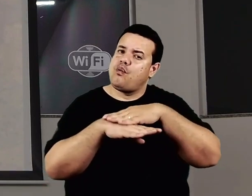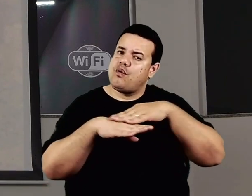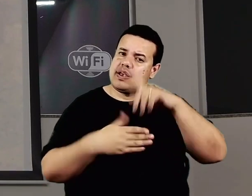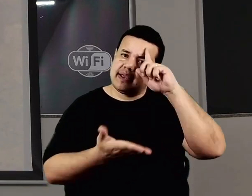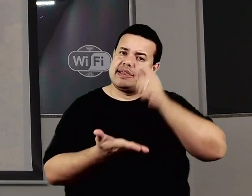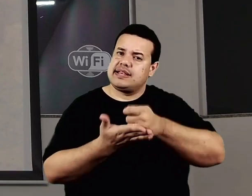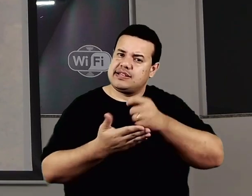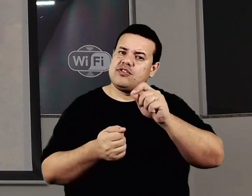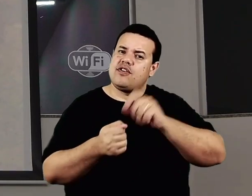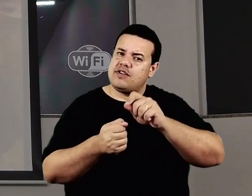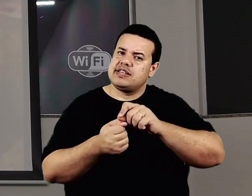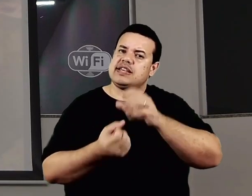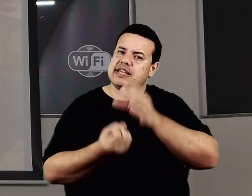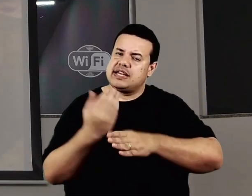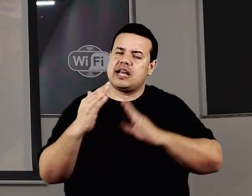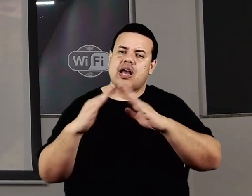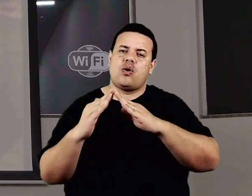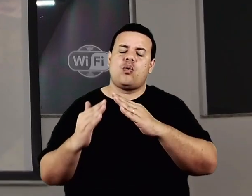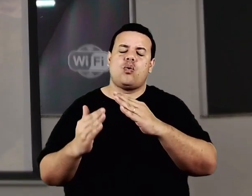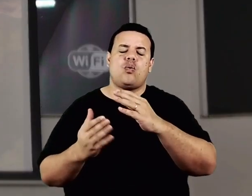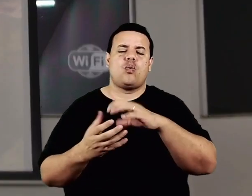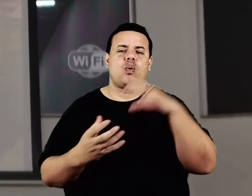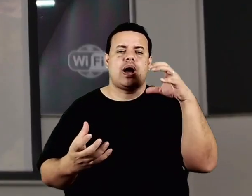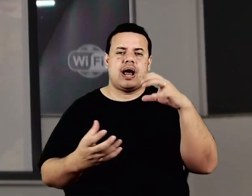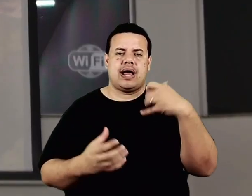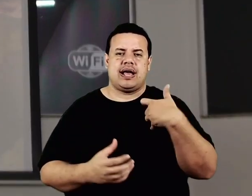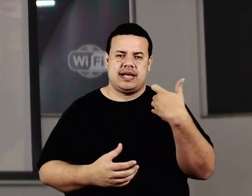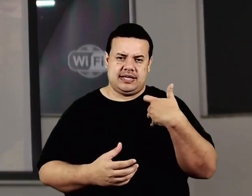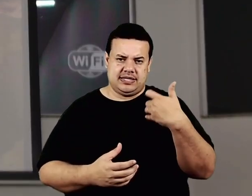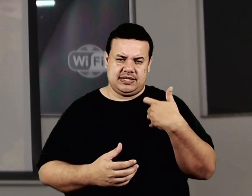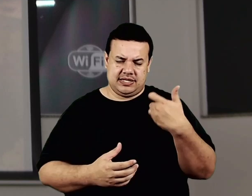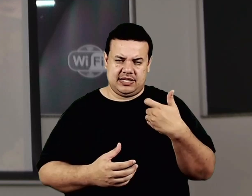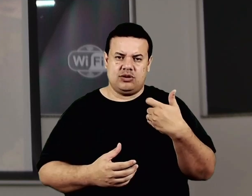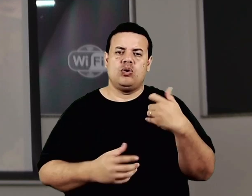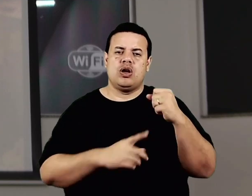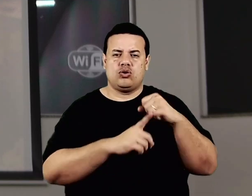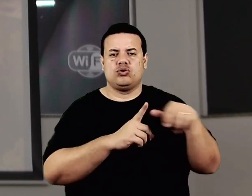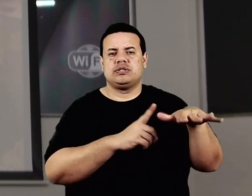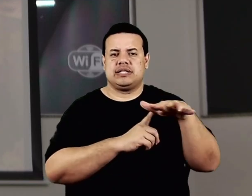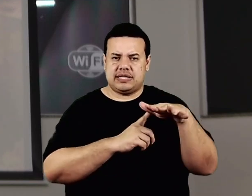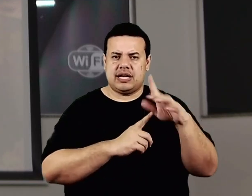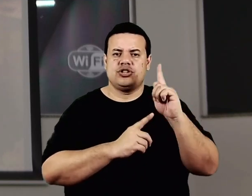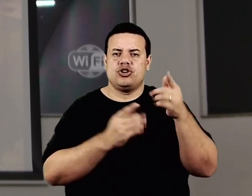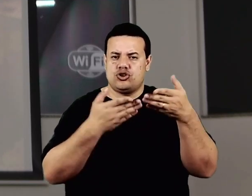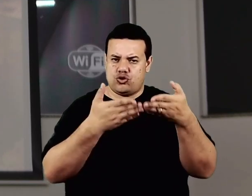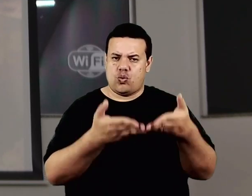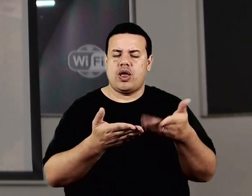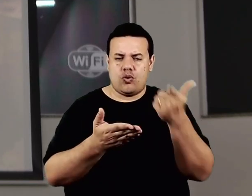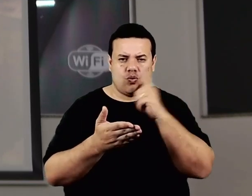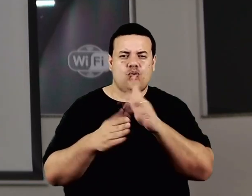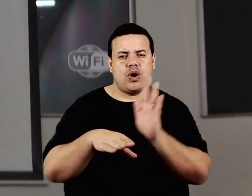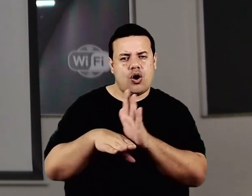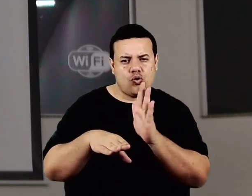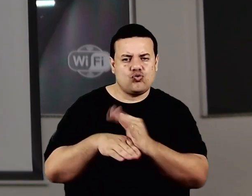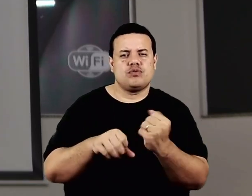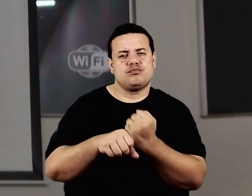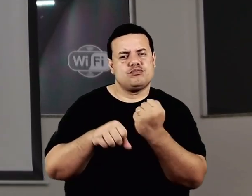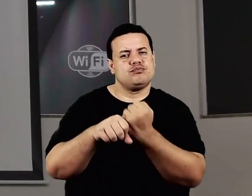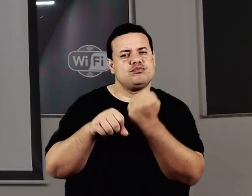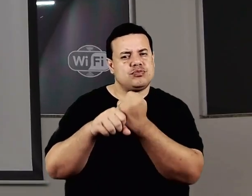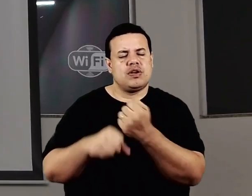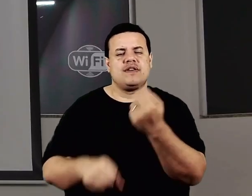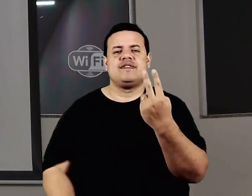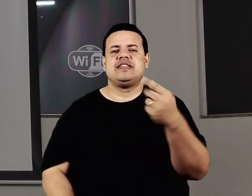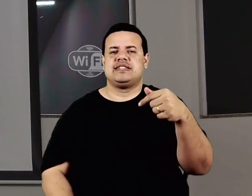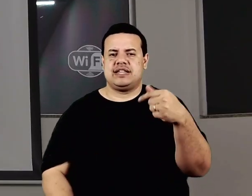construir um asilo, onde contaram com a ajuda da sociedade guairense para a construção de um abrigo. Assim, em 27 de maio de 1991,